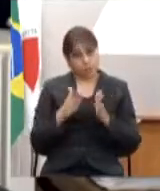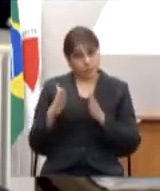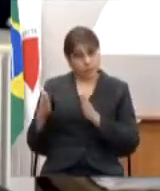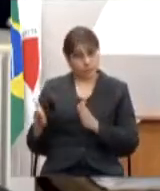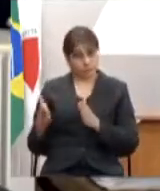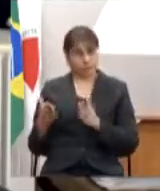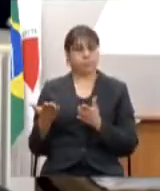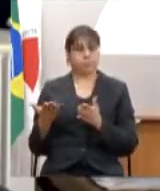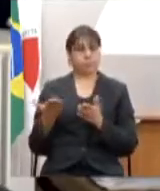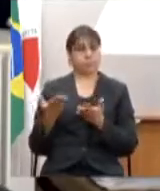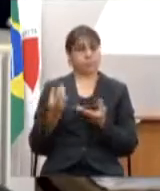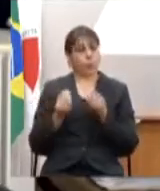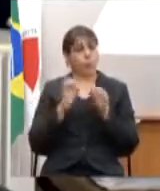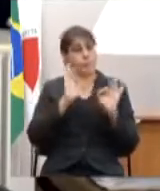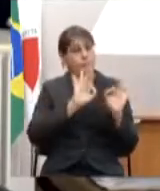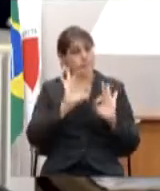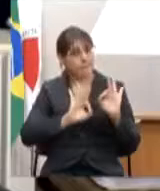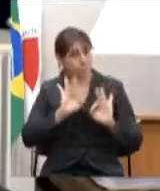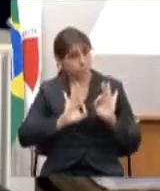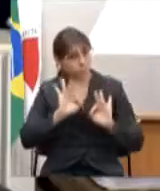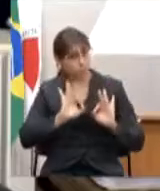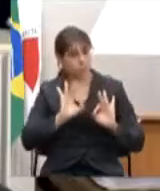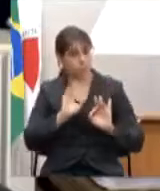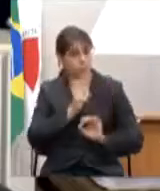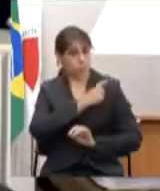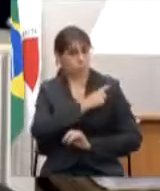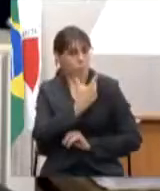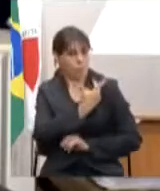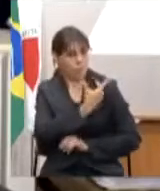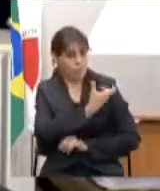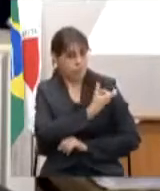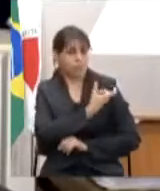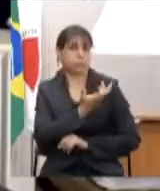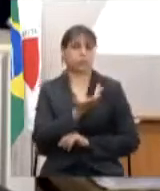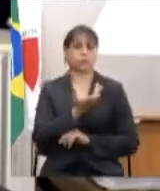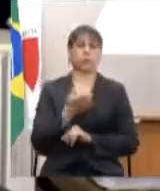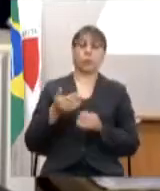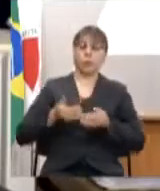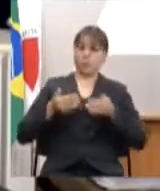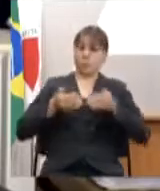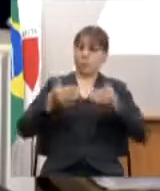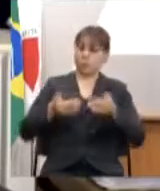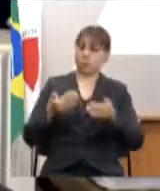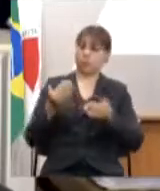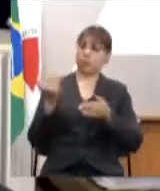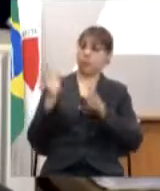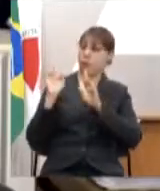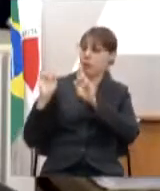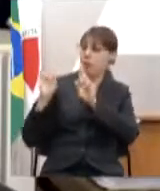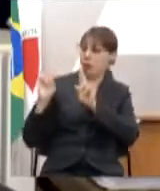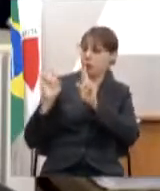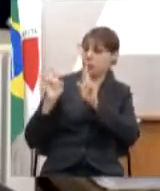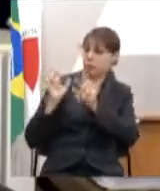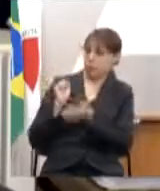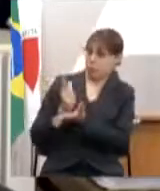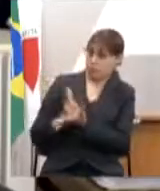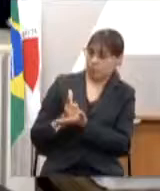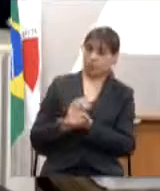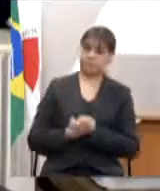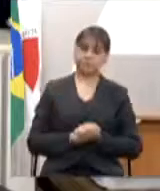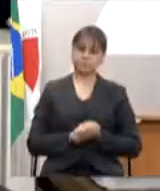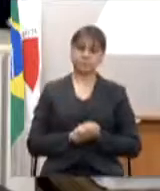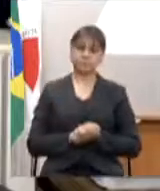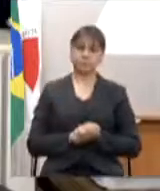planejamento da vacina, o Ministério está responsável pela aquisição. De uma forma geral,